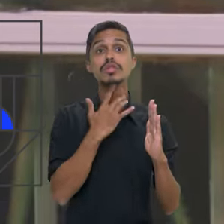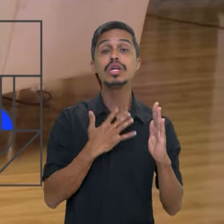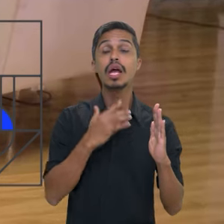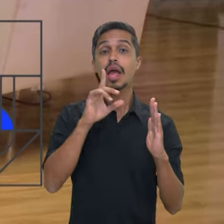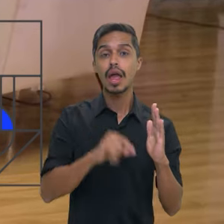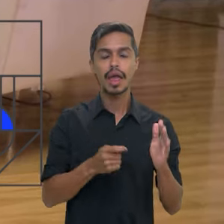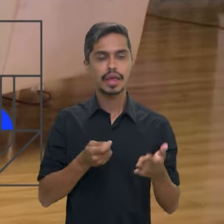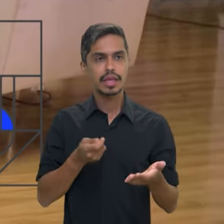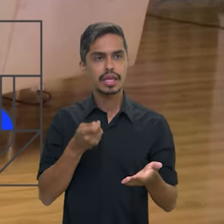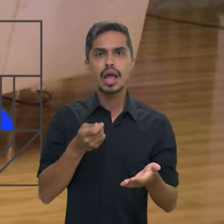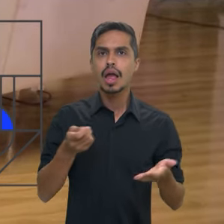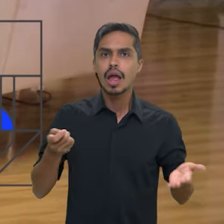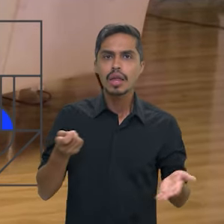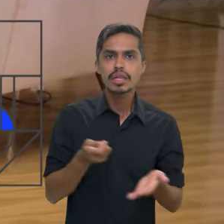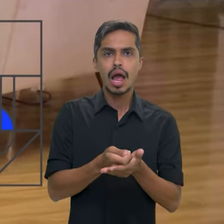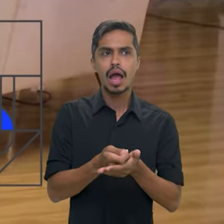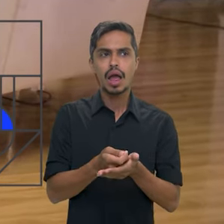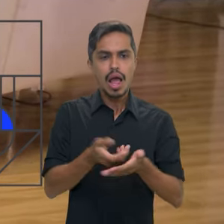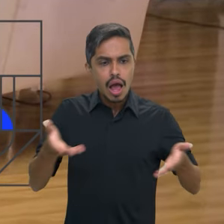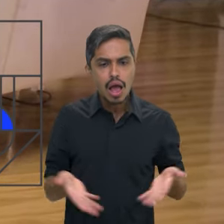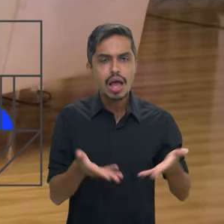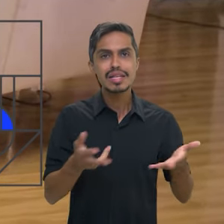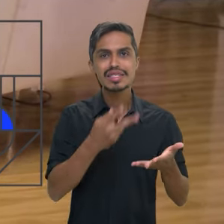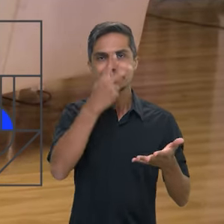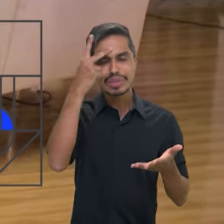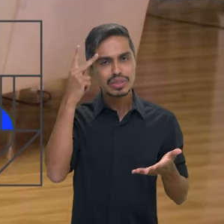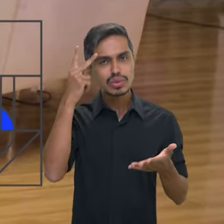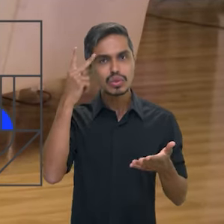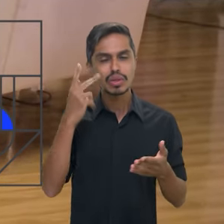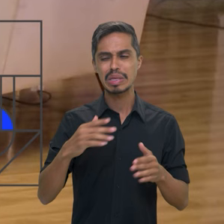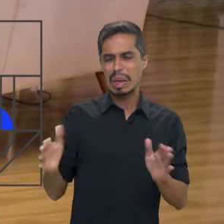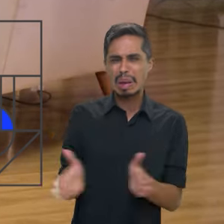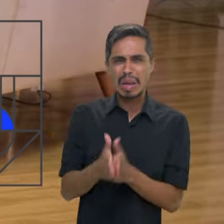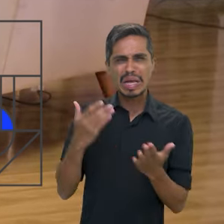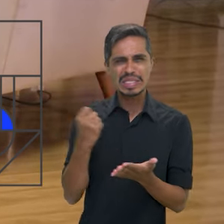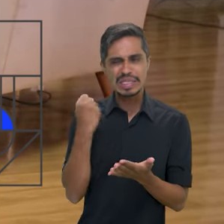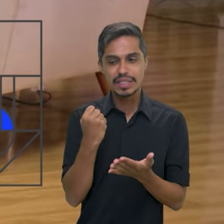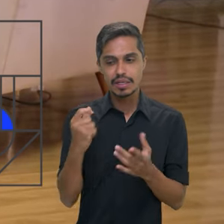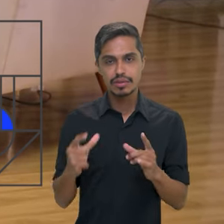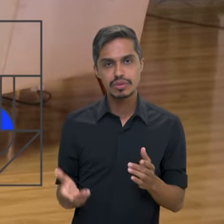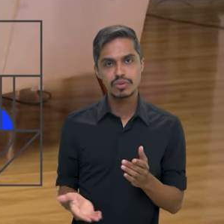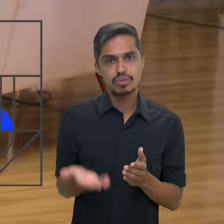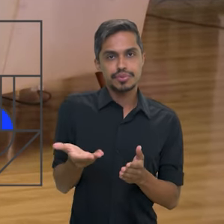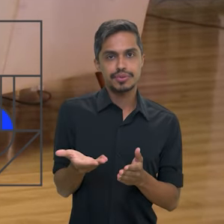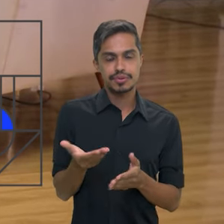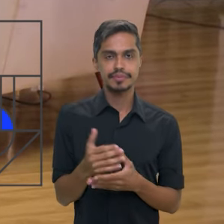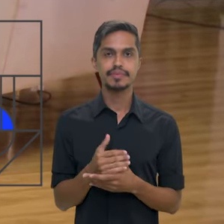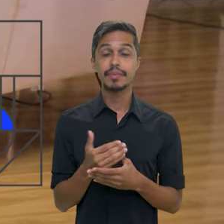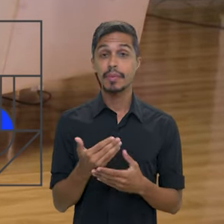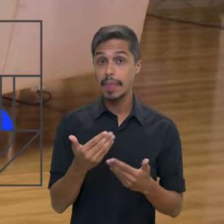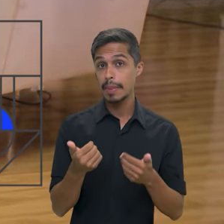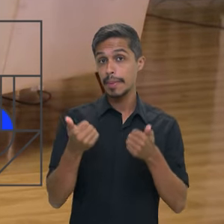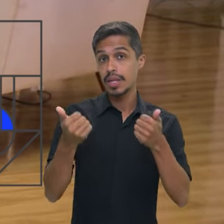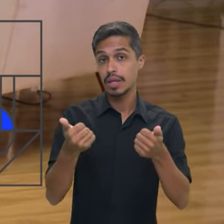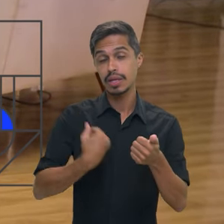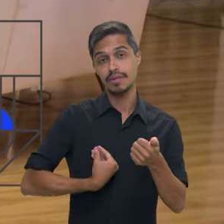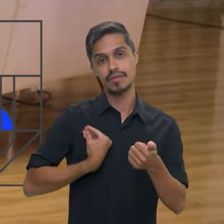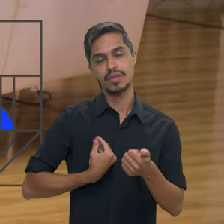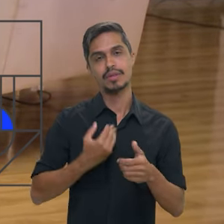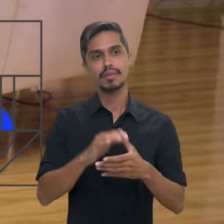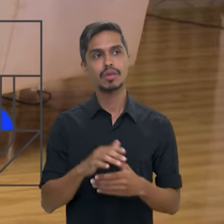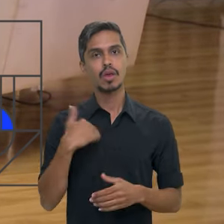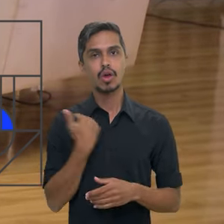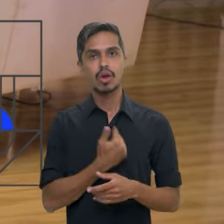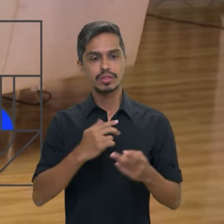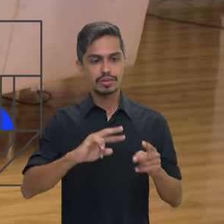garantir a retirada de pessoas da extrema pobreza. Quando a gente faz um repasse de valor